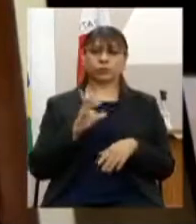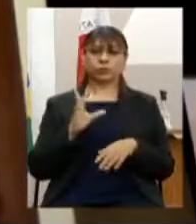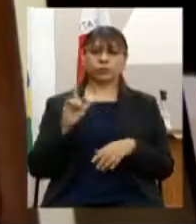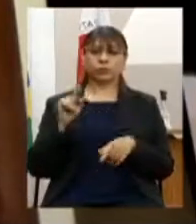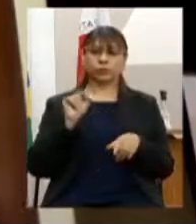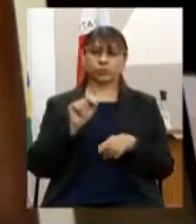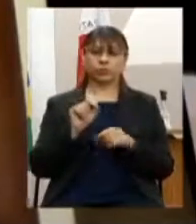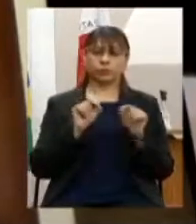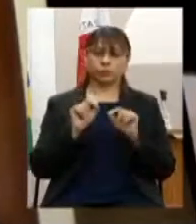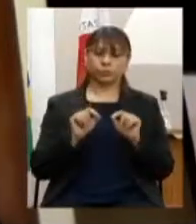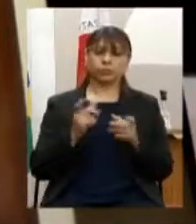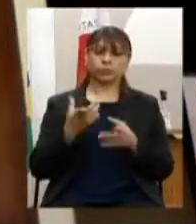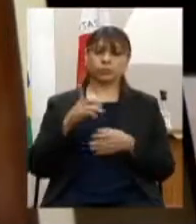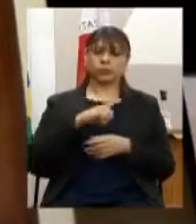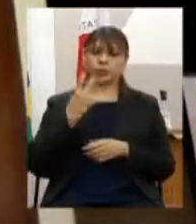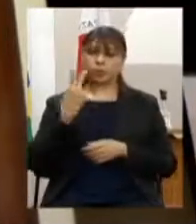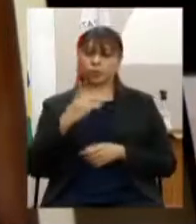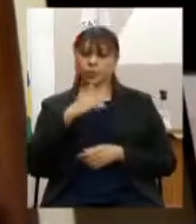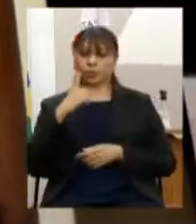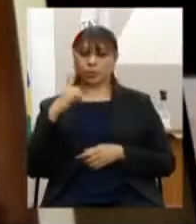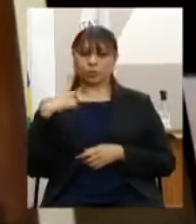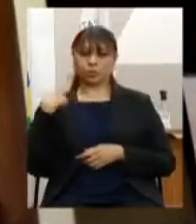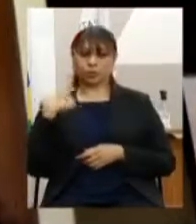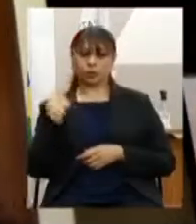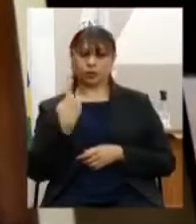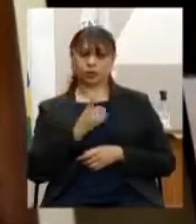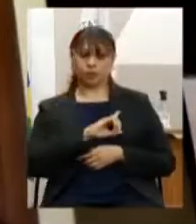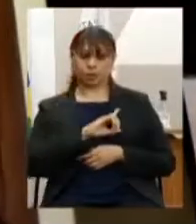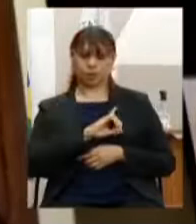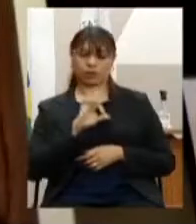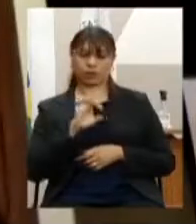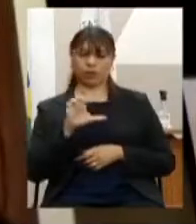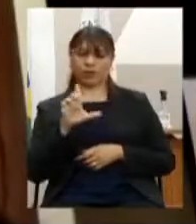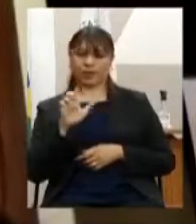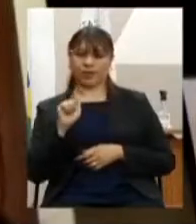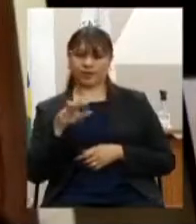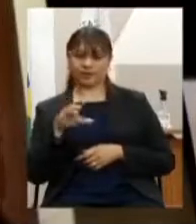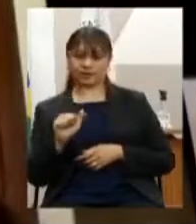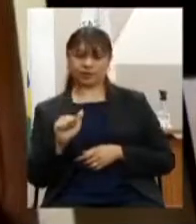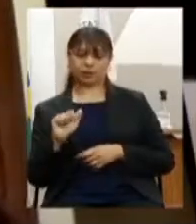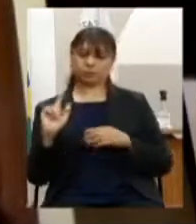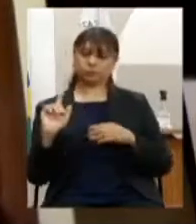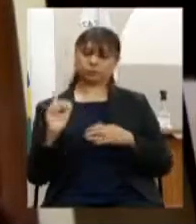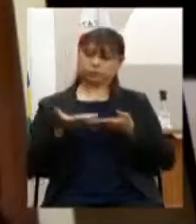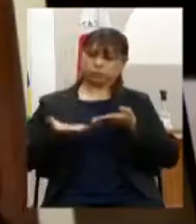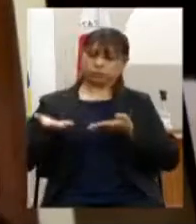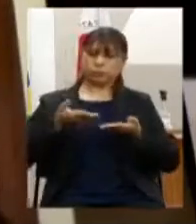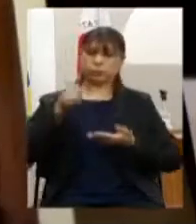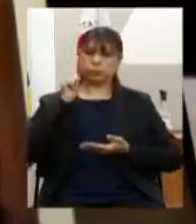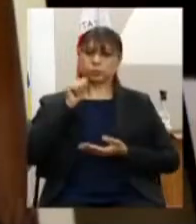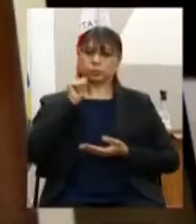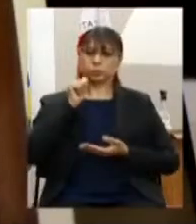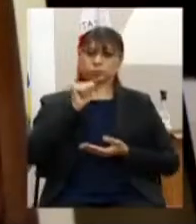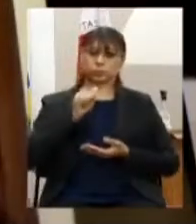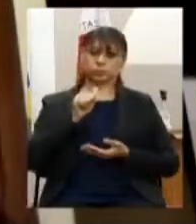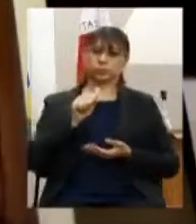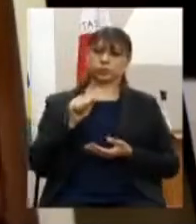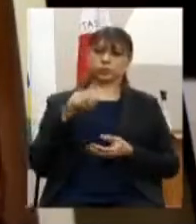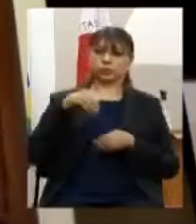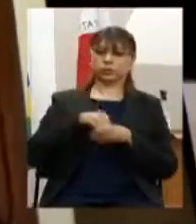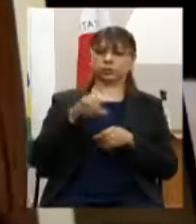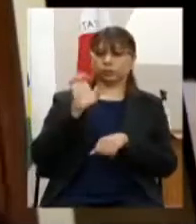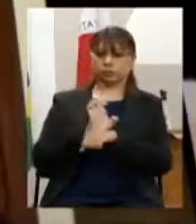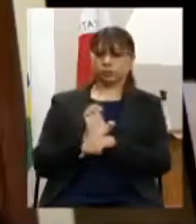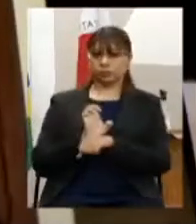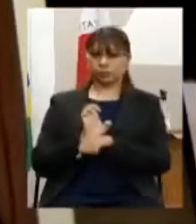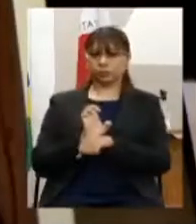mais duas delegacias especializadas de atendimento à mulher de anos no Estado a partir